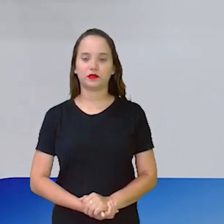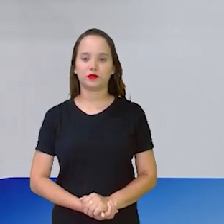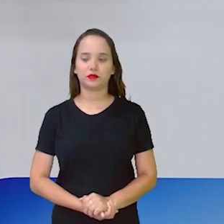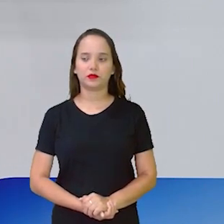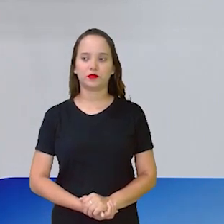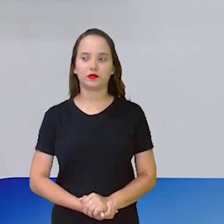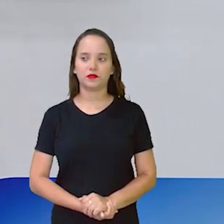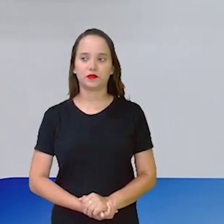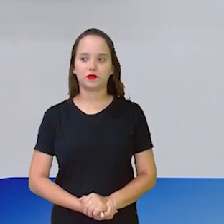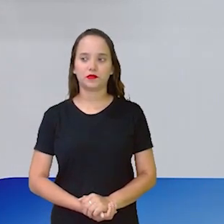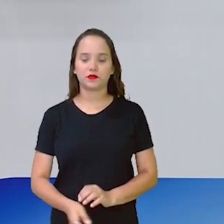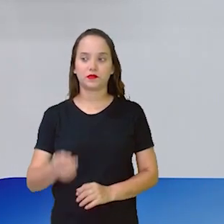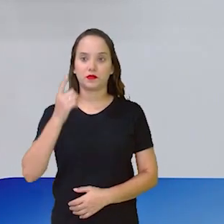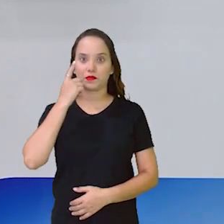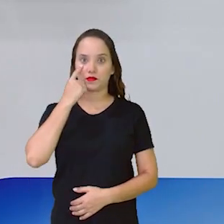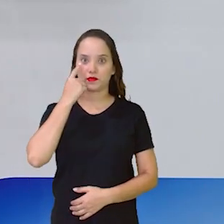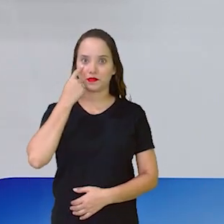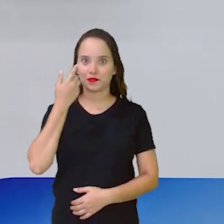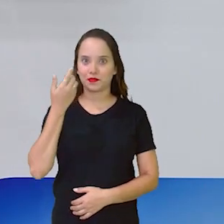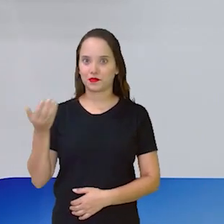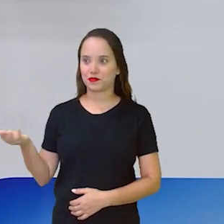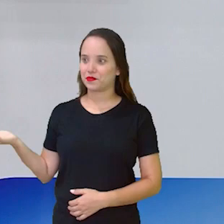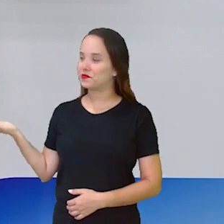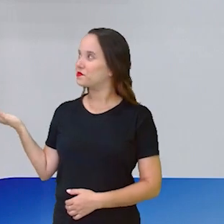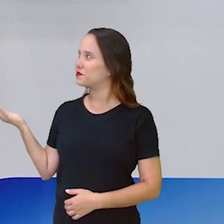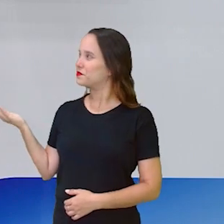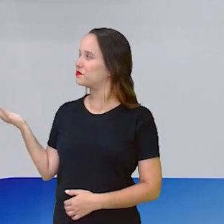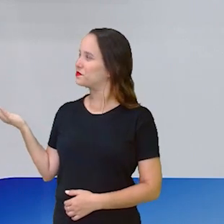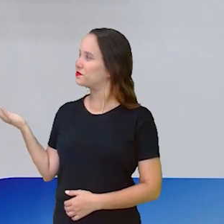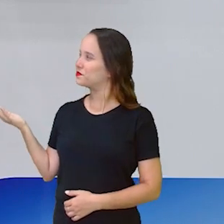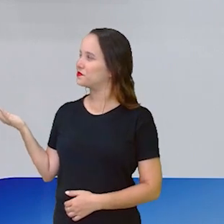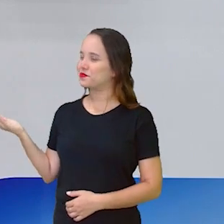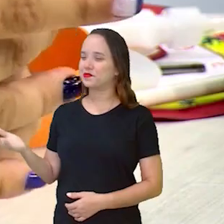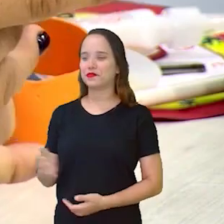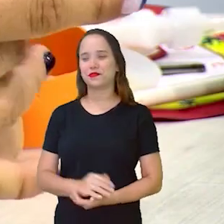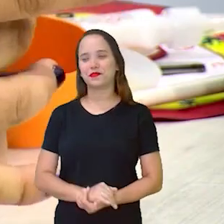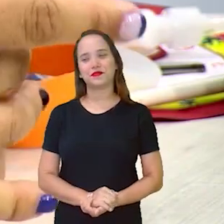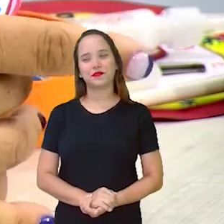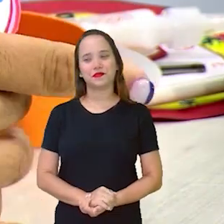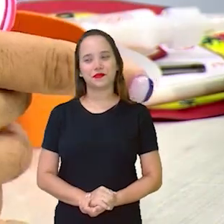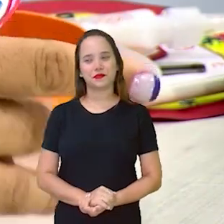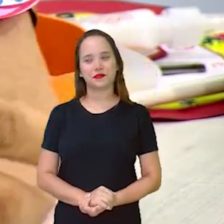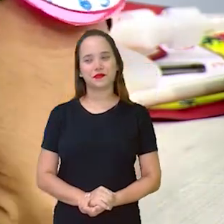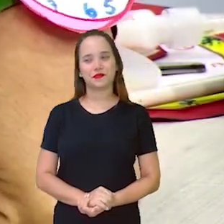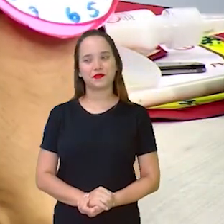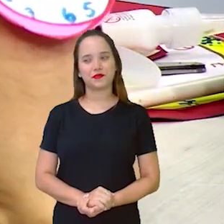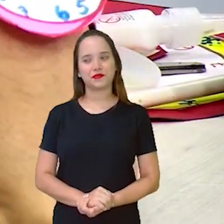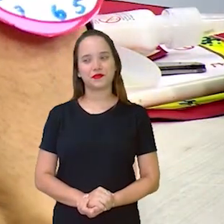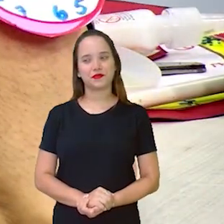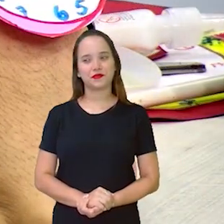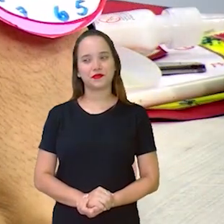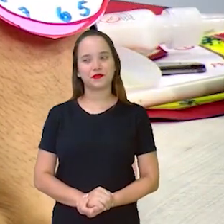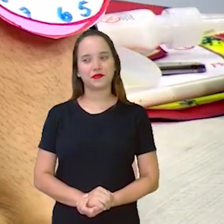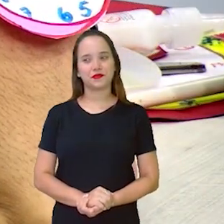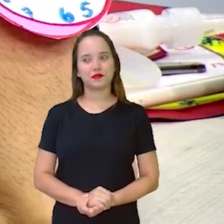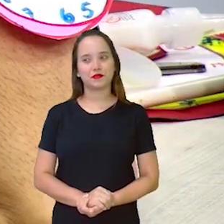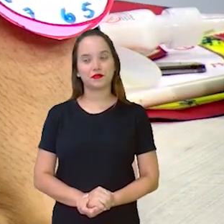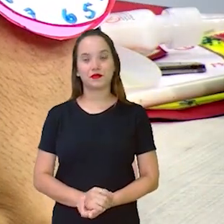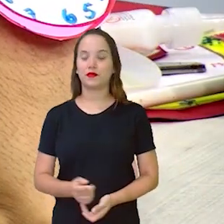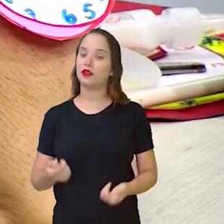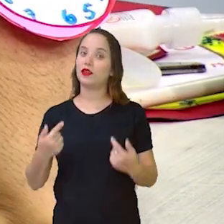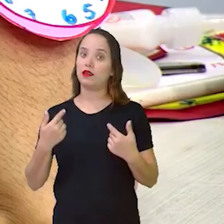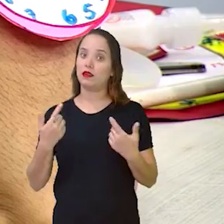Vamos ver. Ó. Tá aqui o relógio, ó. E nem